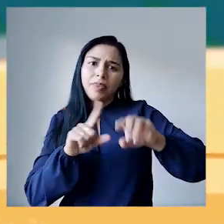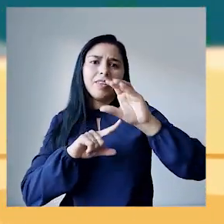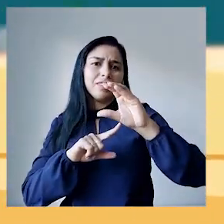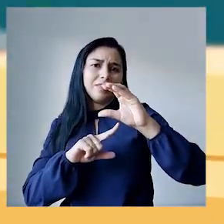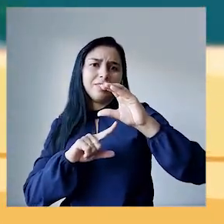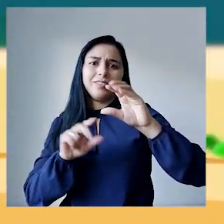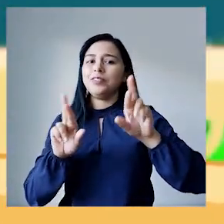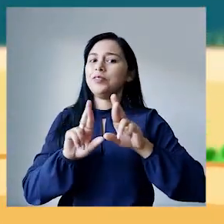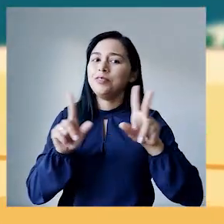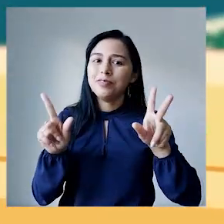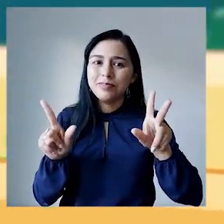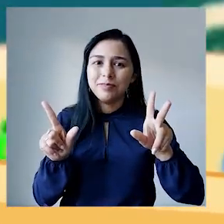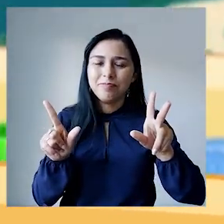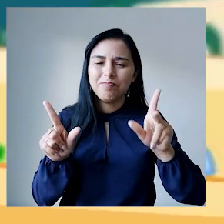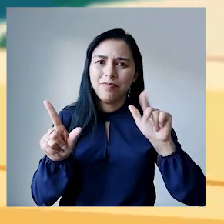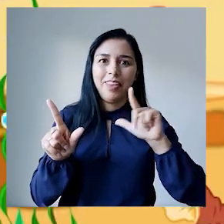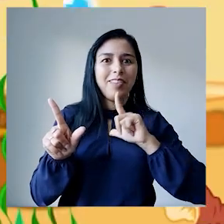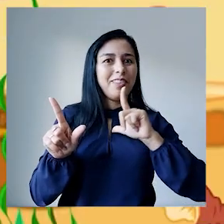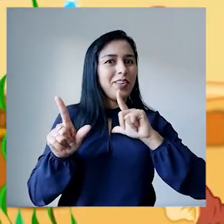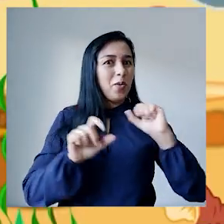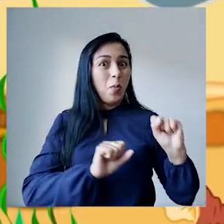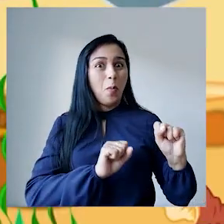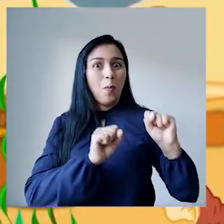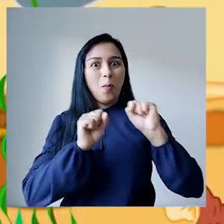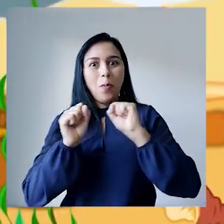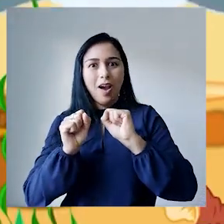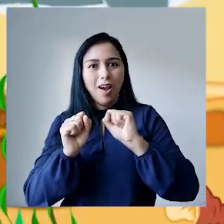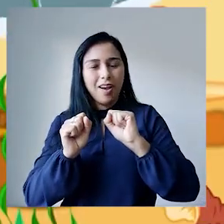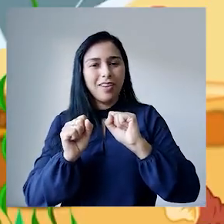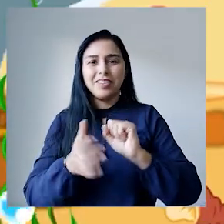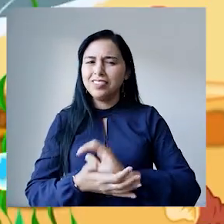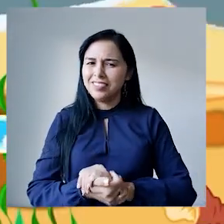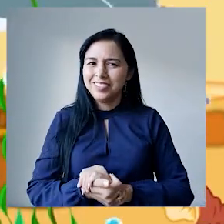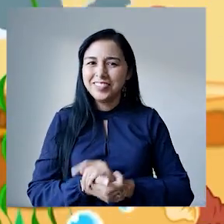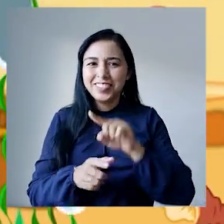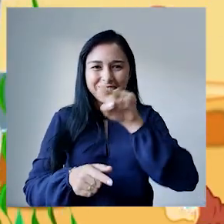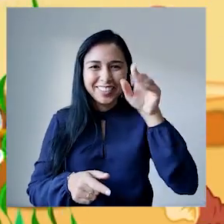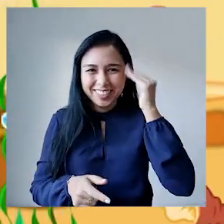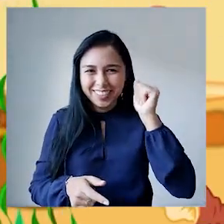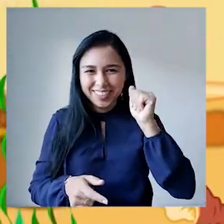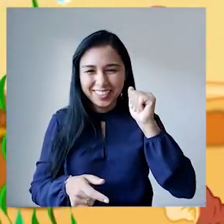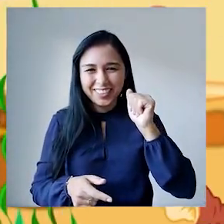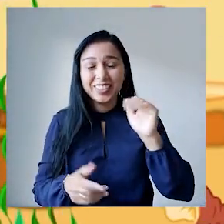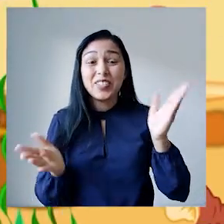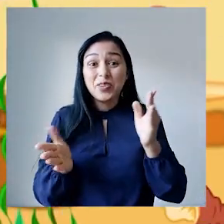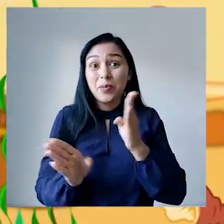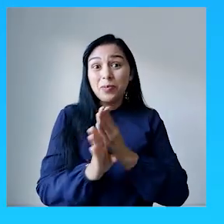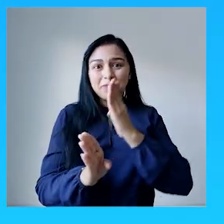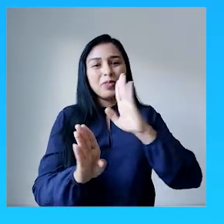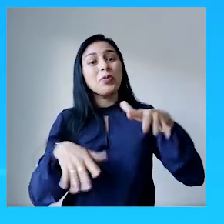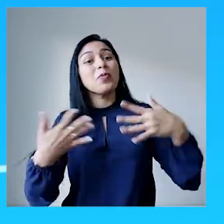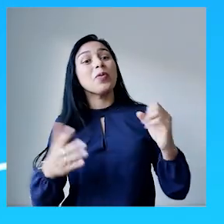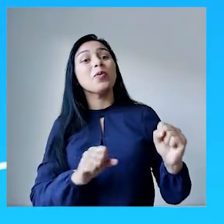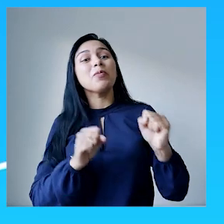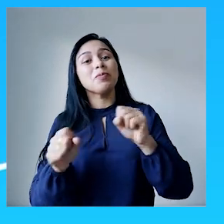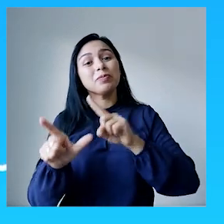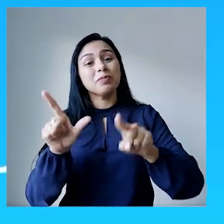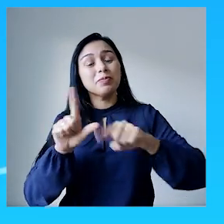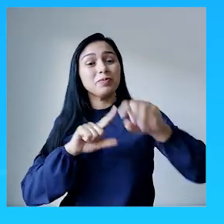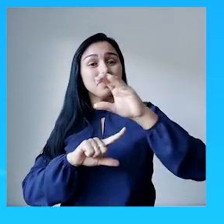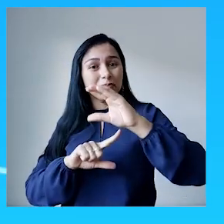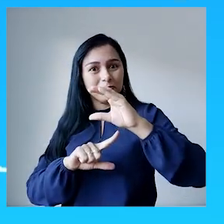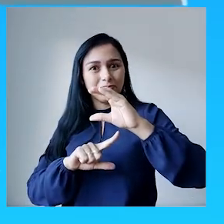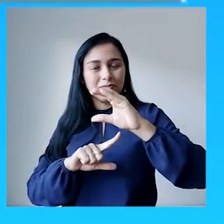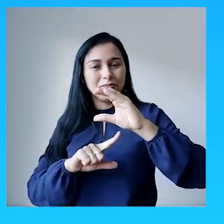um superpoder. Vocês sabiam disso? É. Vamos descobrir qual que é o superpoder da letrinha C?